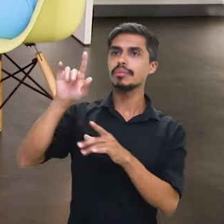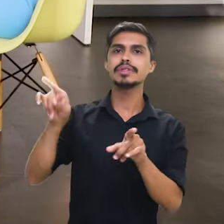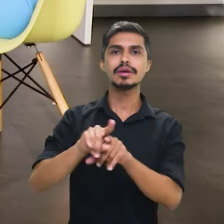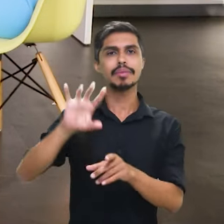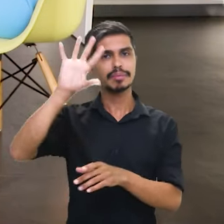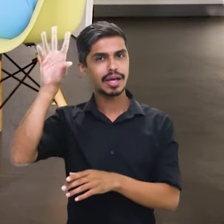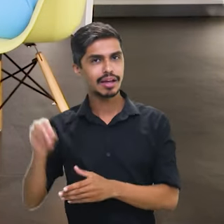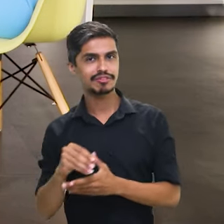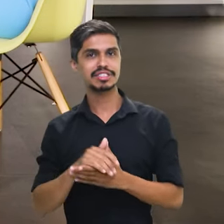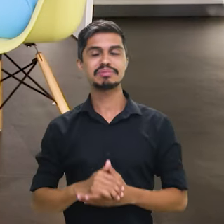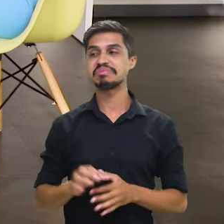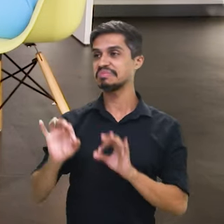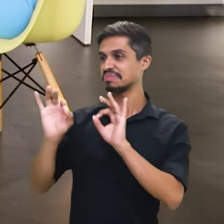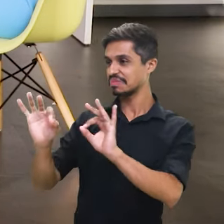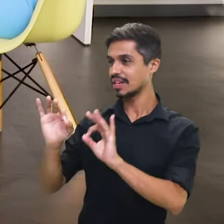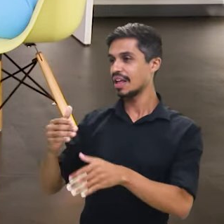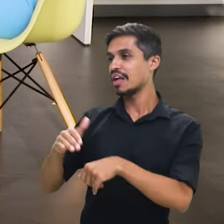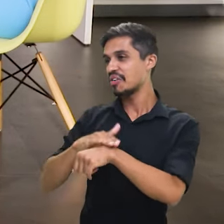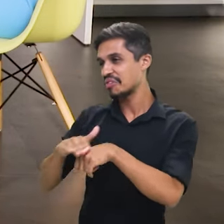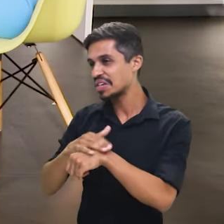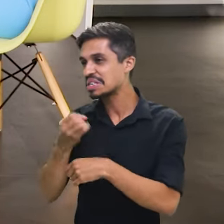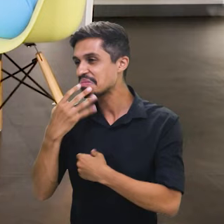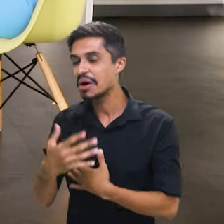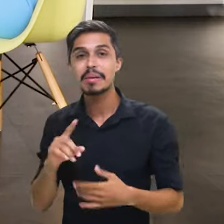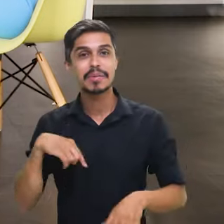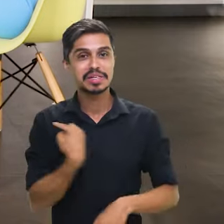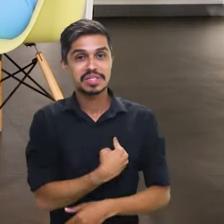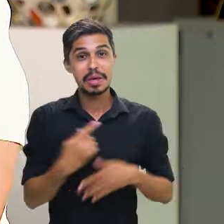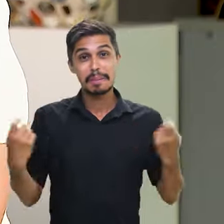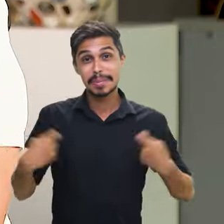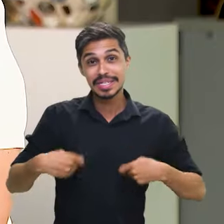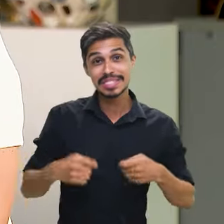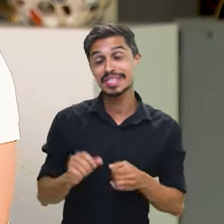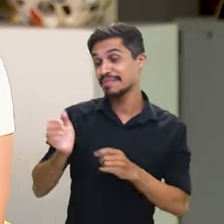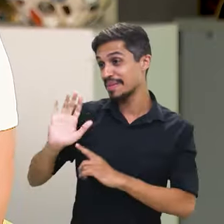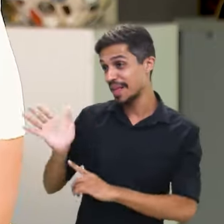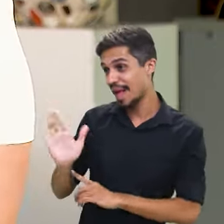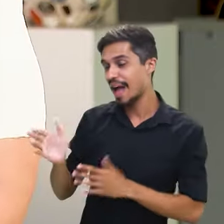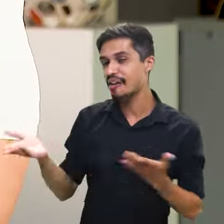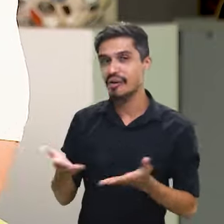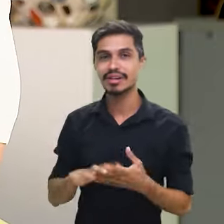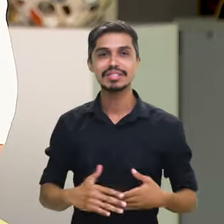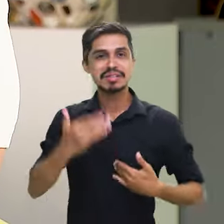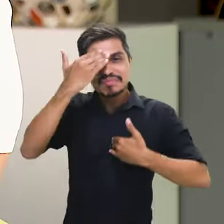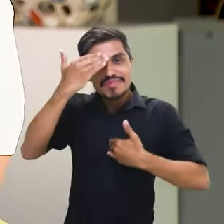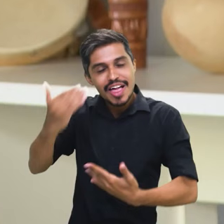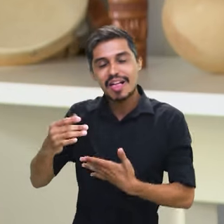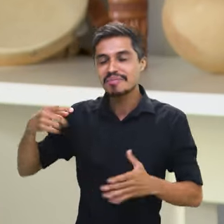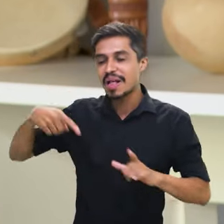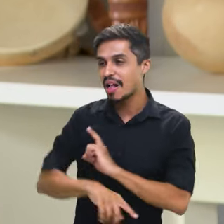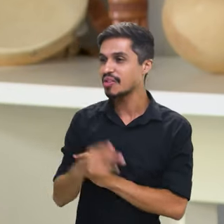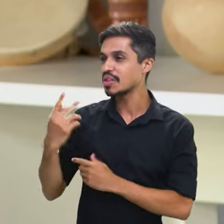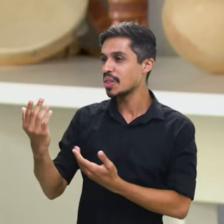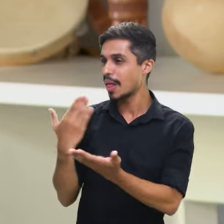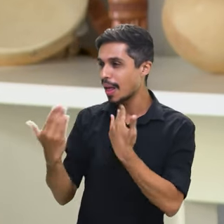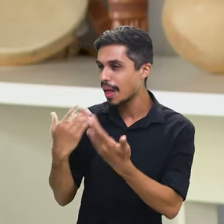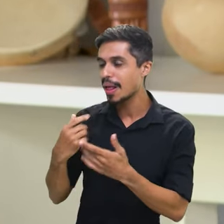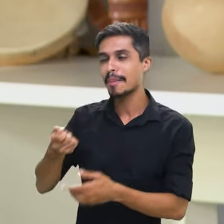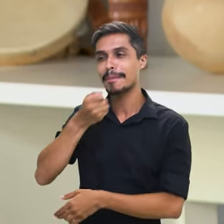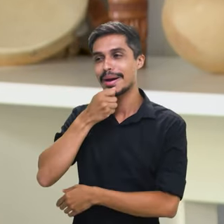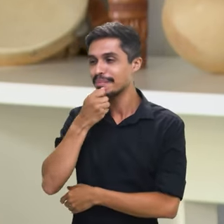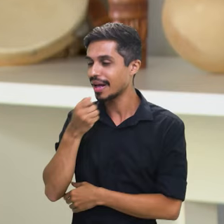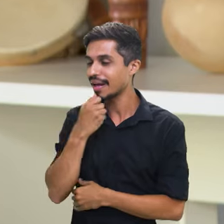a Ásia e para a África. Tá certo. A conversa está muito boa, mas a gente vai precisar se despedir. Eu agradeço muito por essa